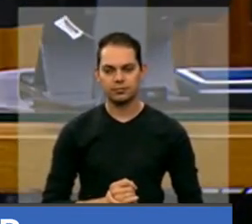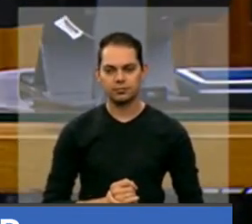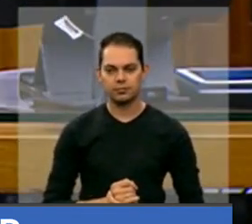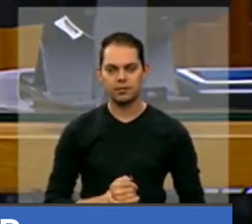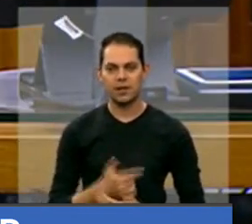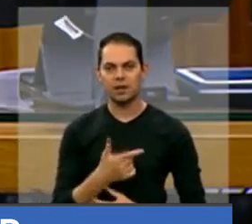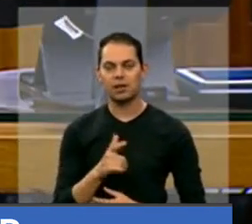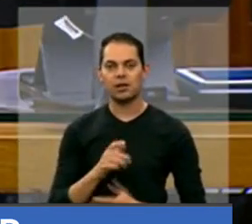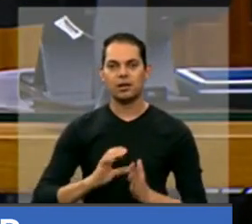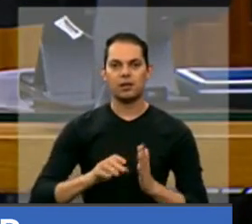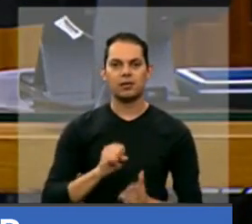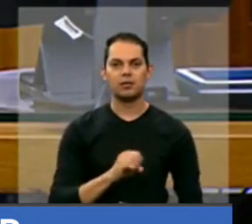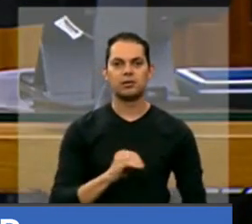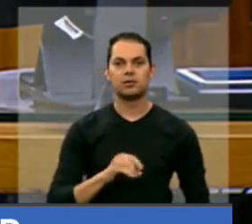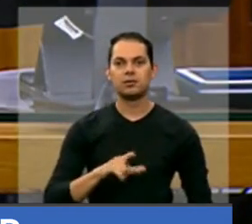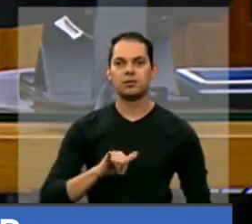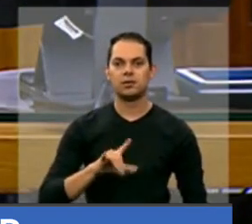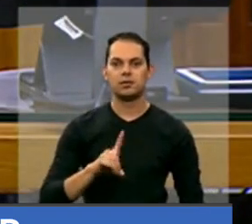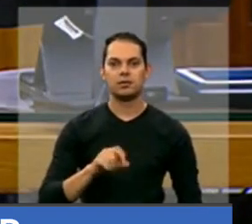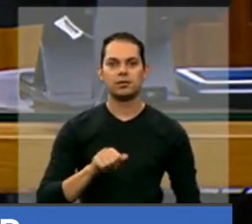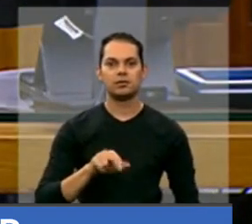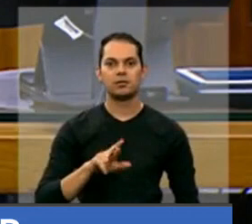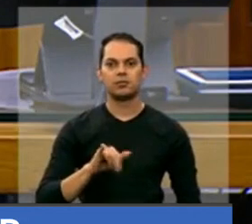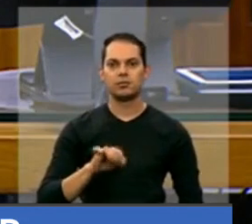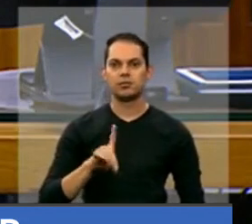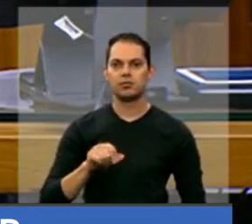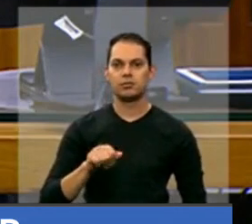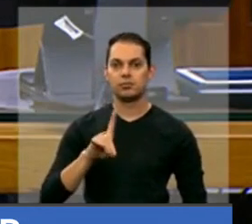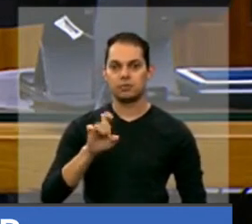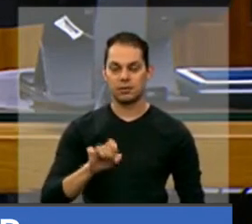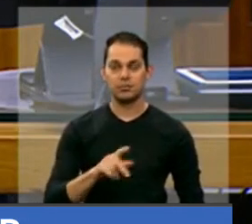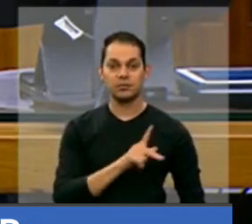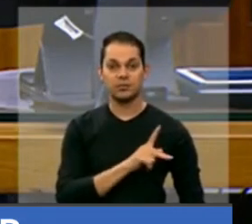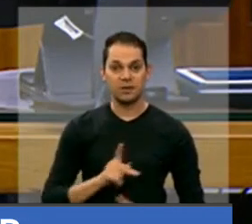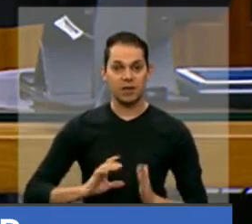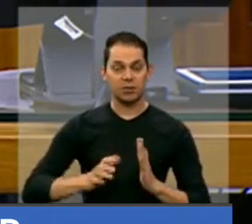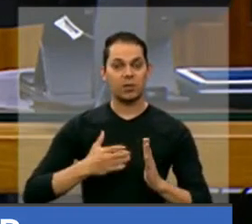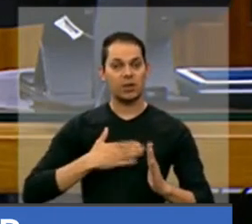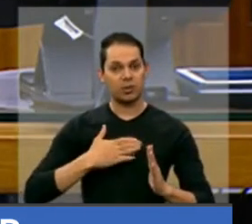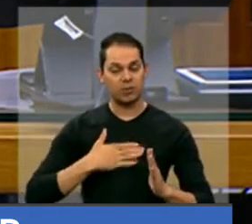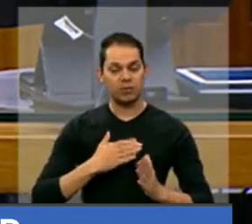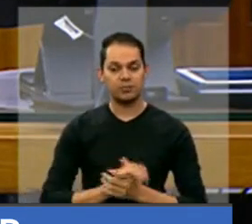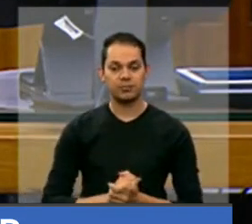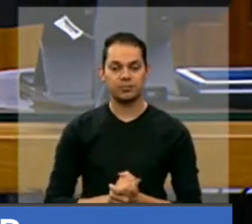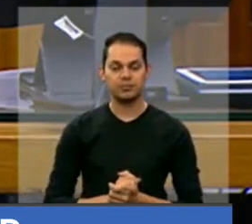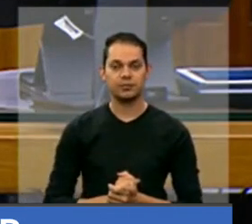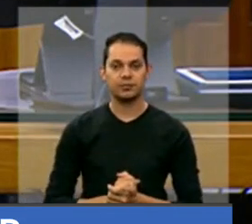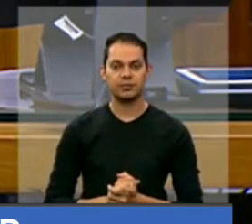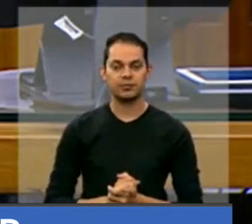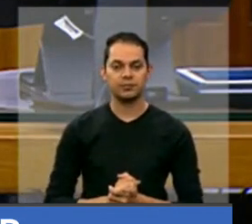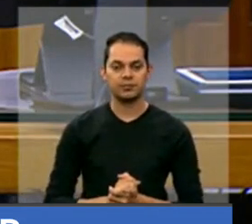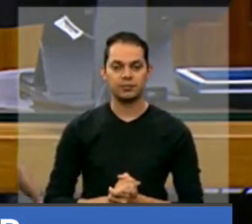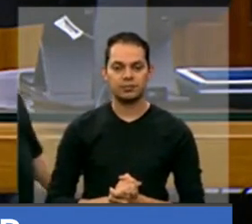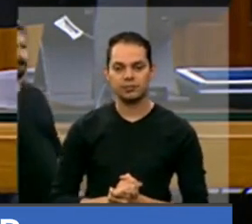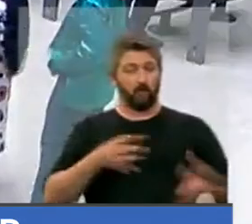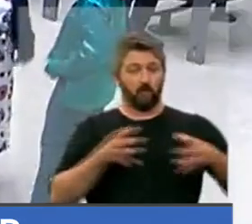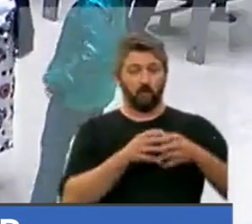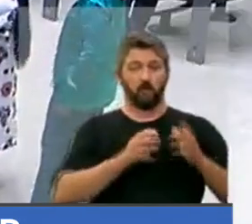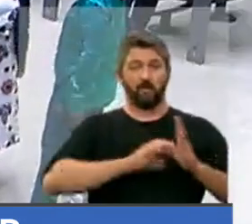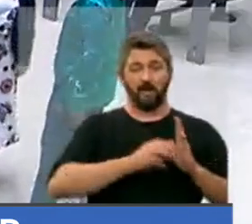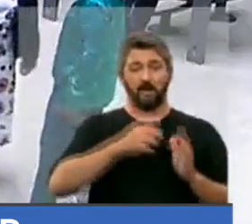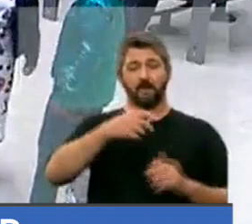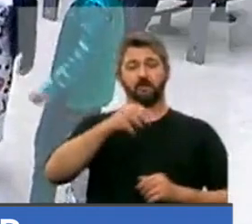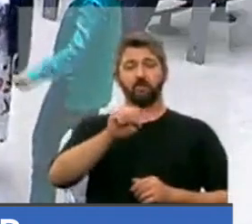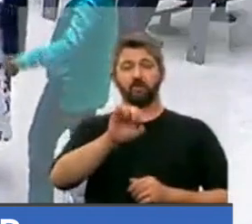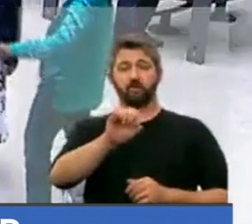Seabra, do Democratas, prevê tornar o fundo permanente e elevar o percentual da participação da União de 10%